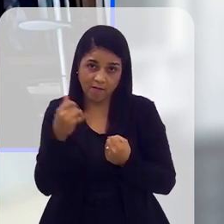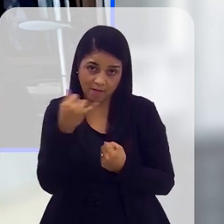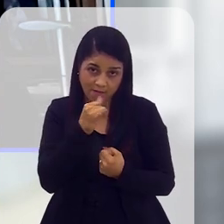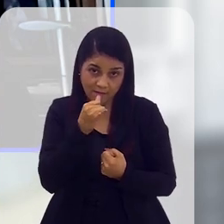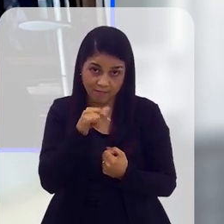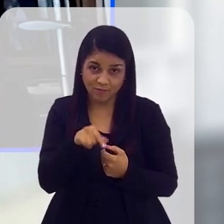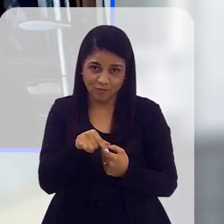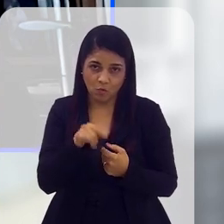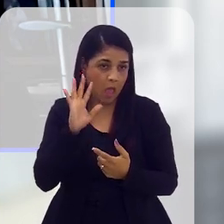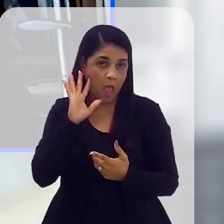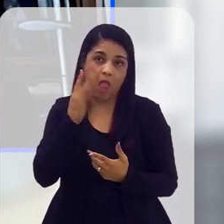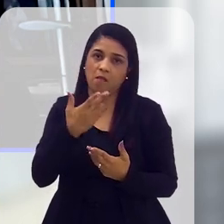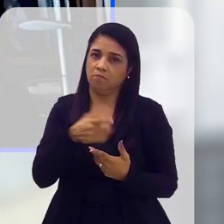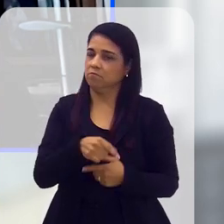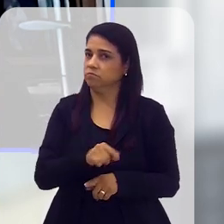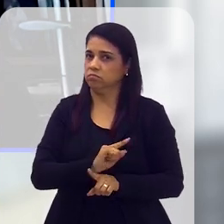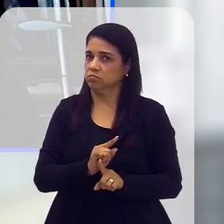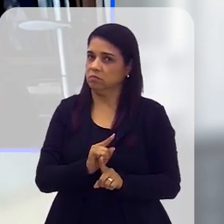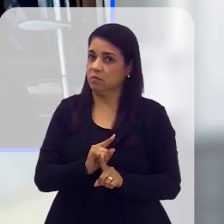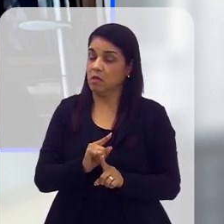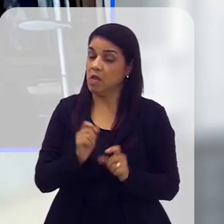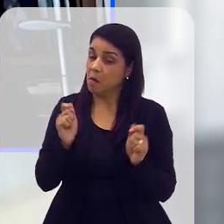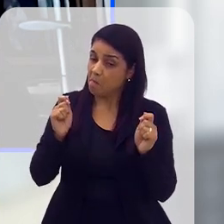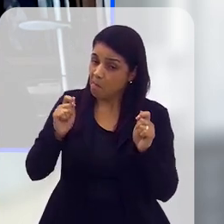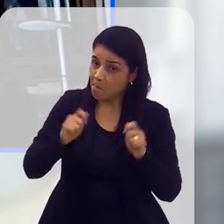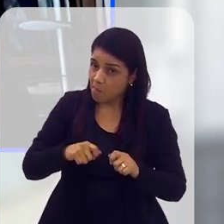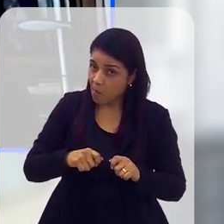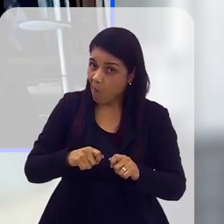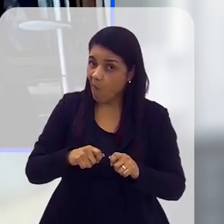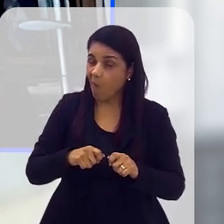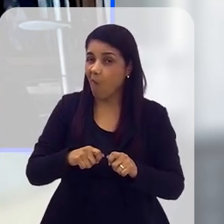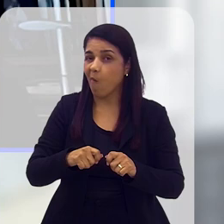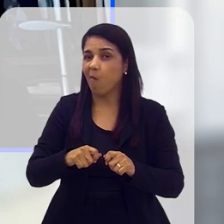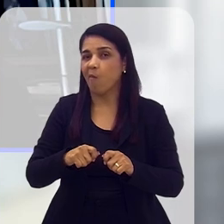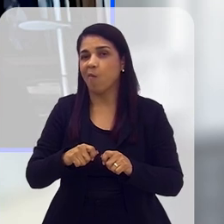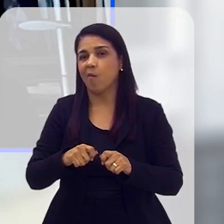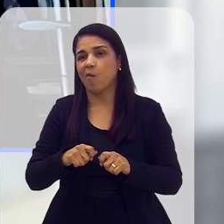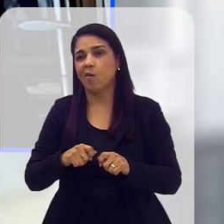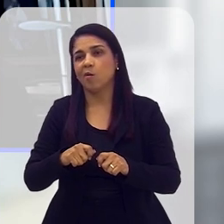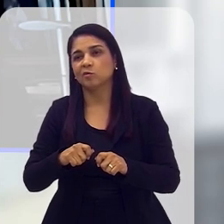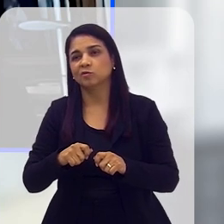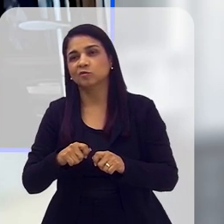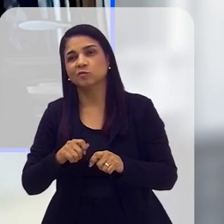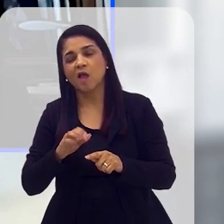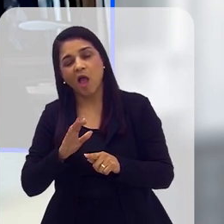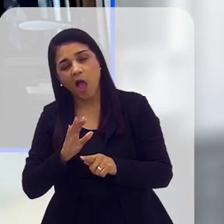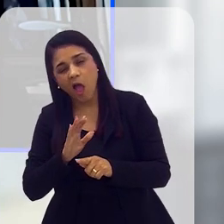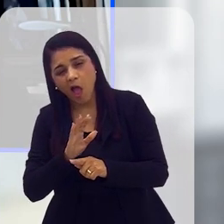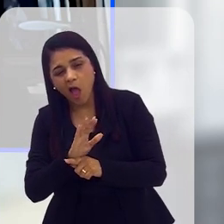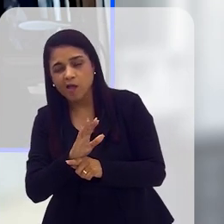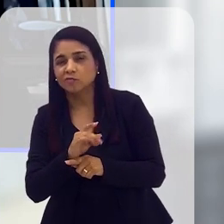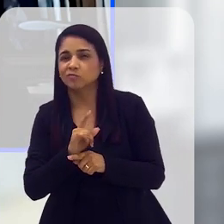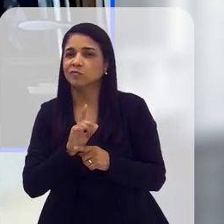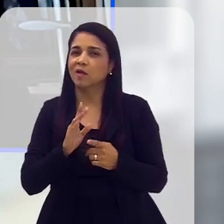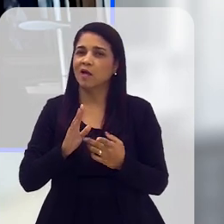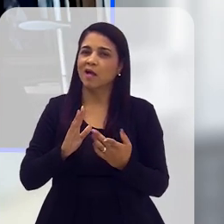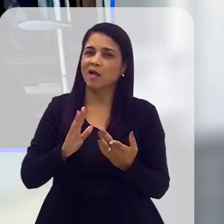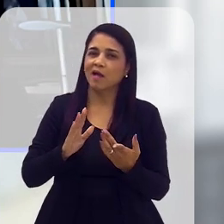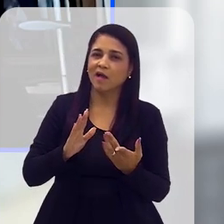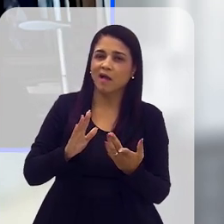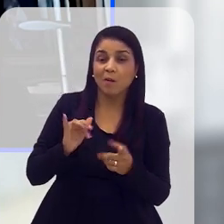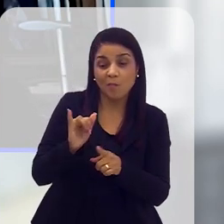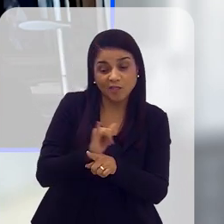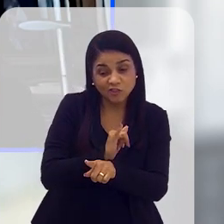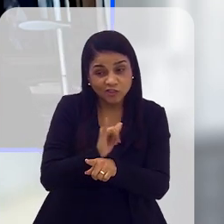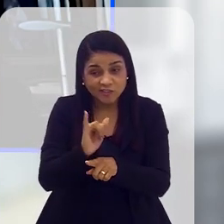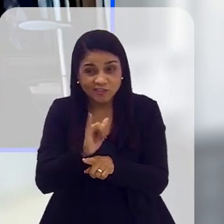o carro elétrico não é uma solução. O carro elétrico pode, de alguma maneira, ter algum efeito coadjuvante